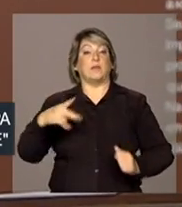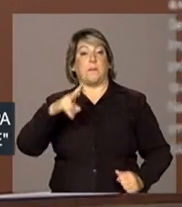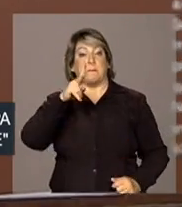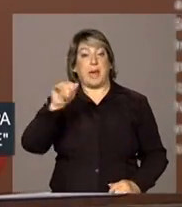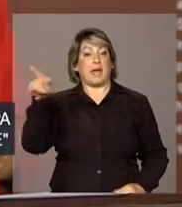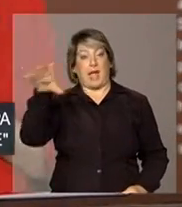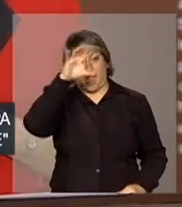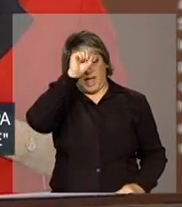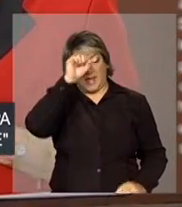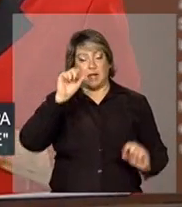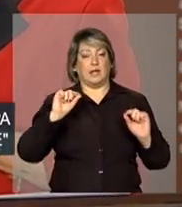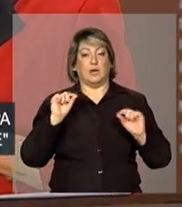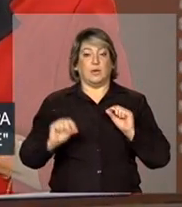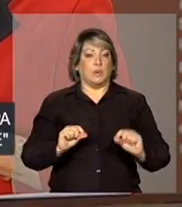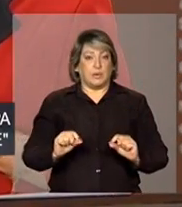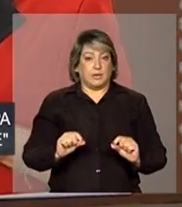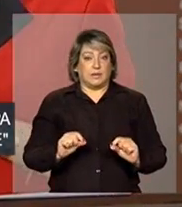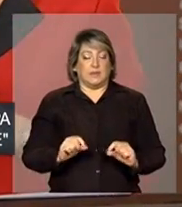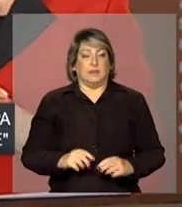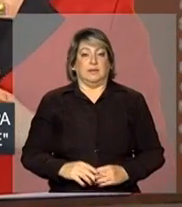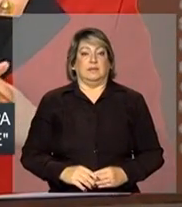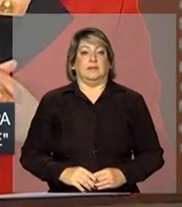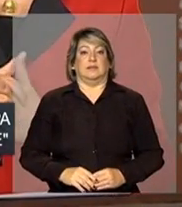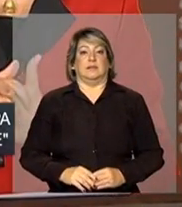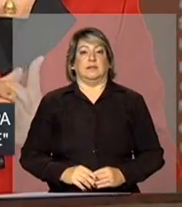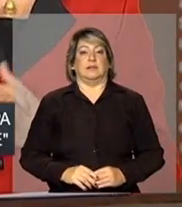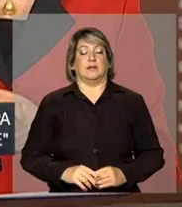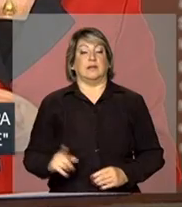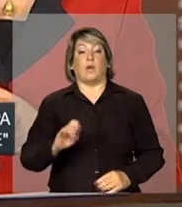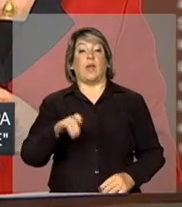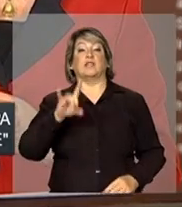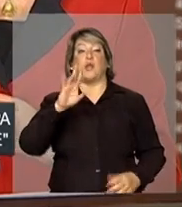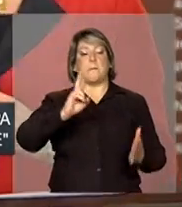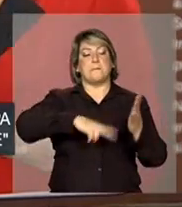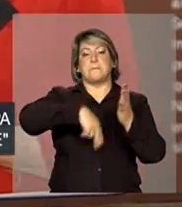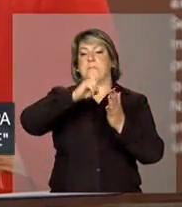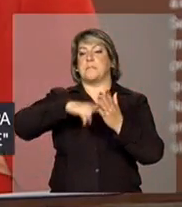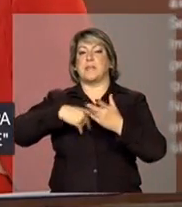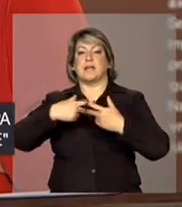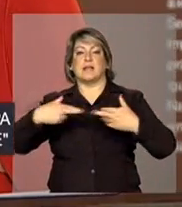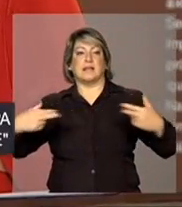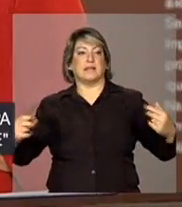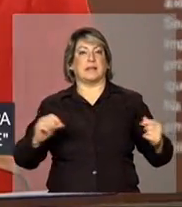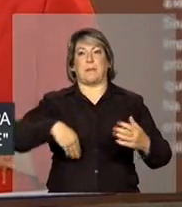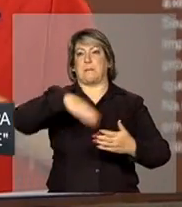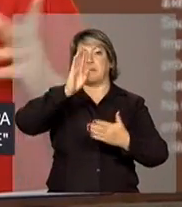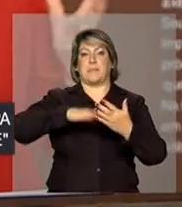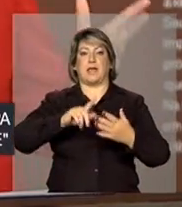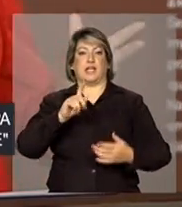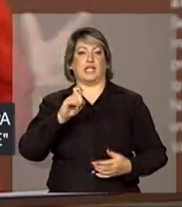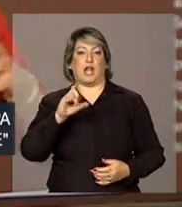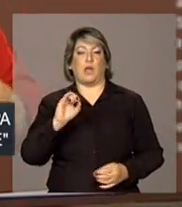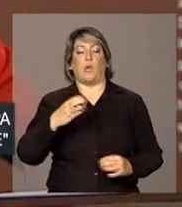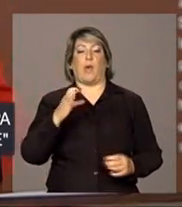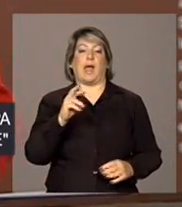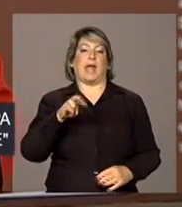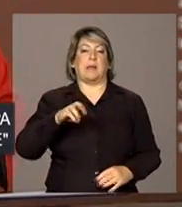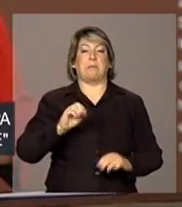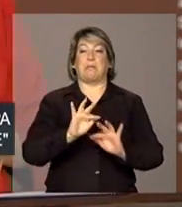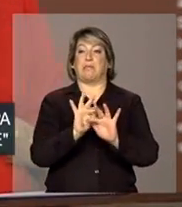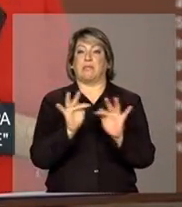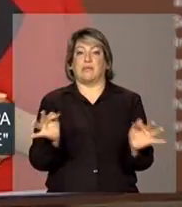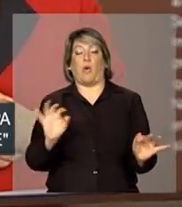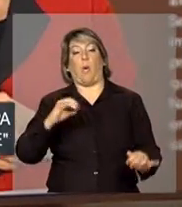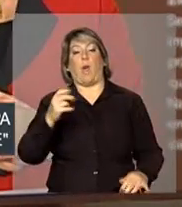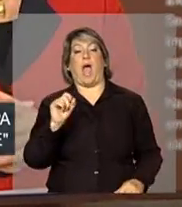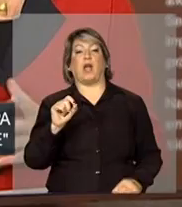que não basta pintar o gelo, não é, Carlinhos, nem o creme, nem